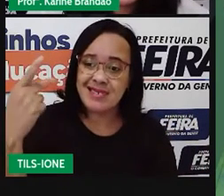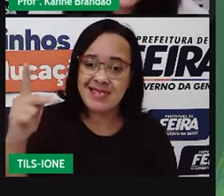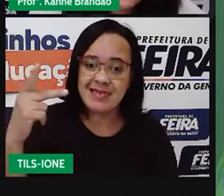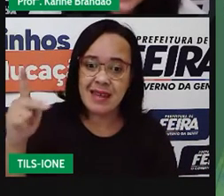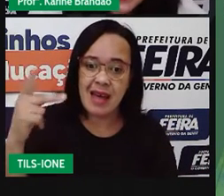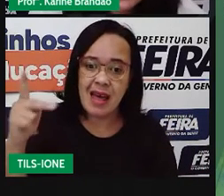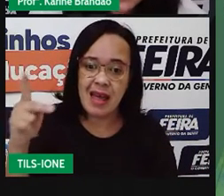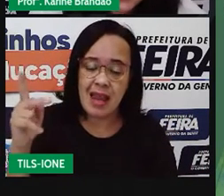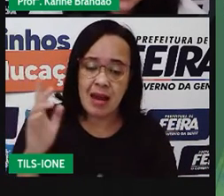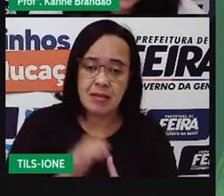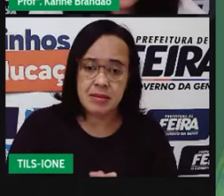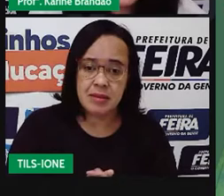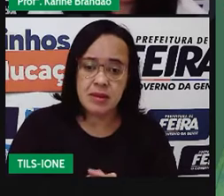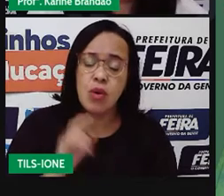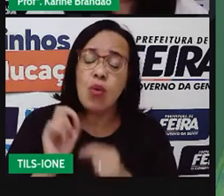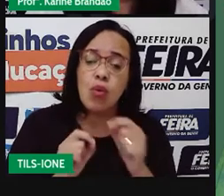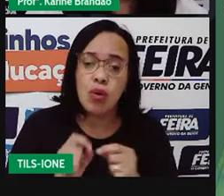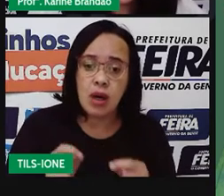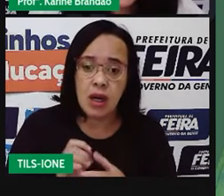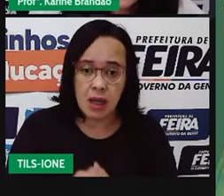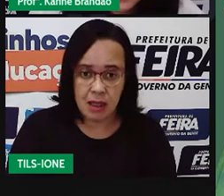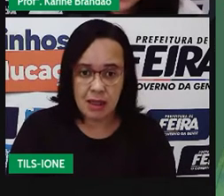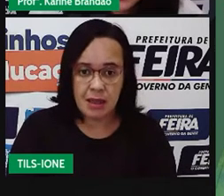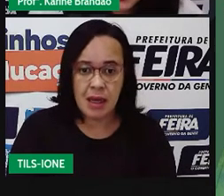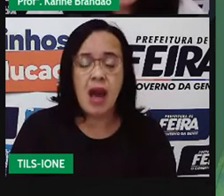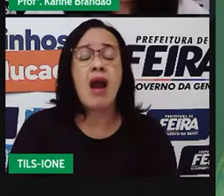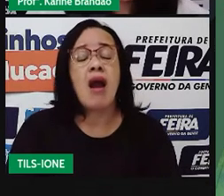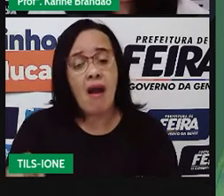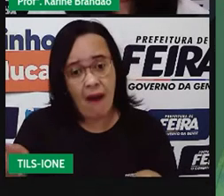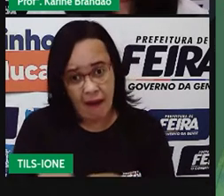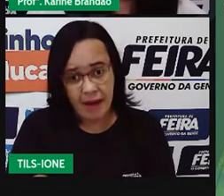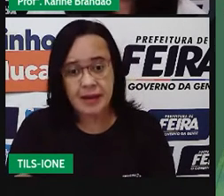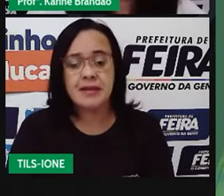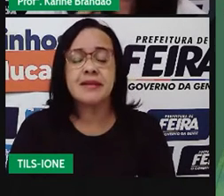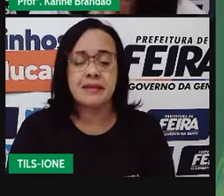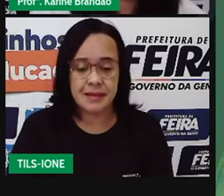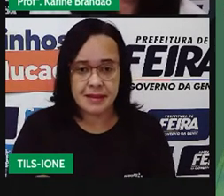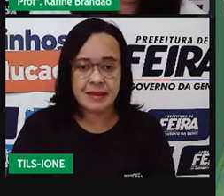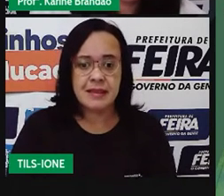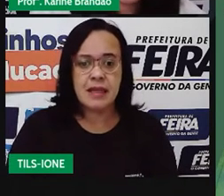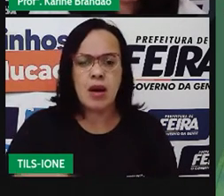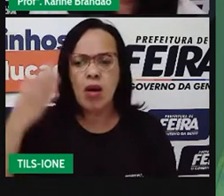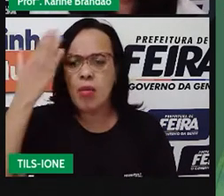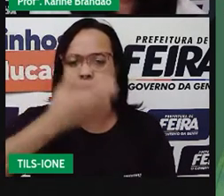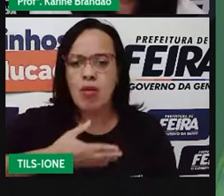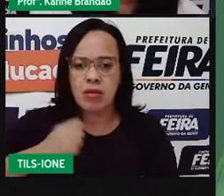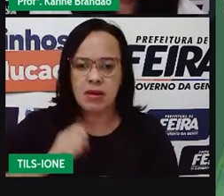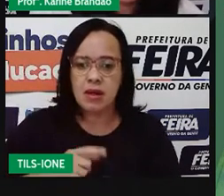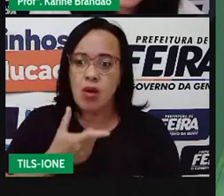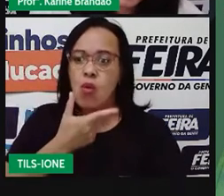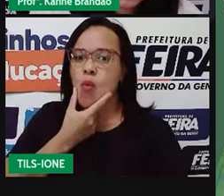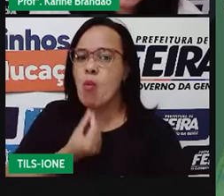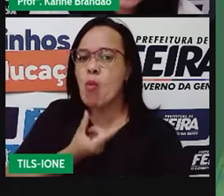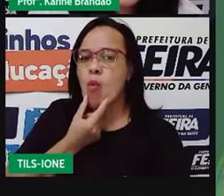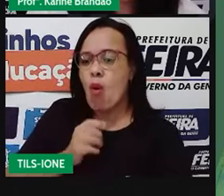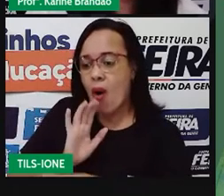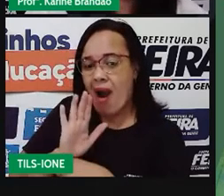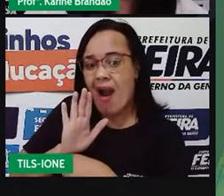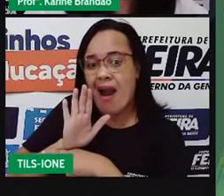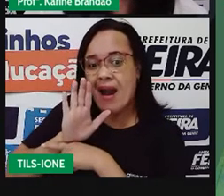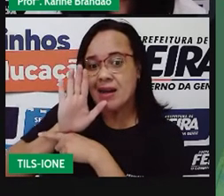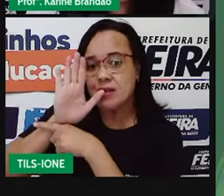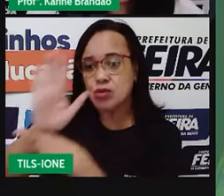sacrificando em prol desses filhos. Porque a aranha vai se alimentar, a fêmea vai se alimentar do macho,